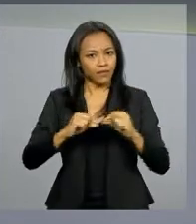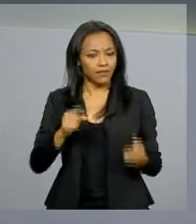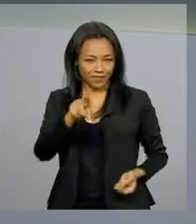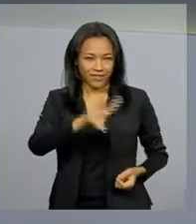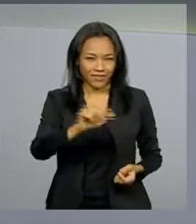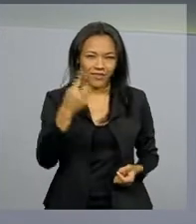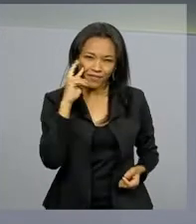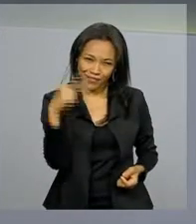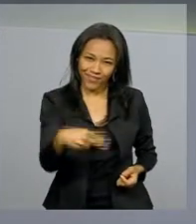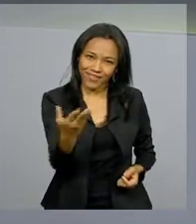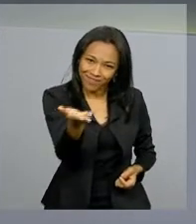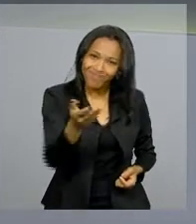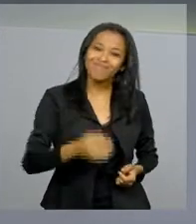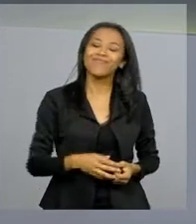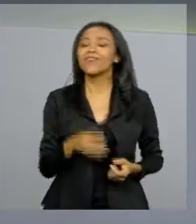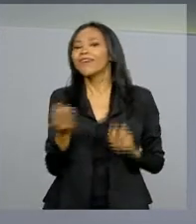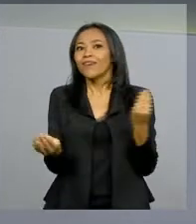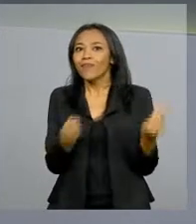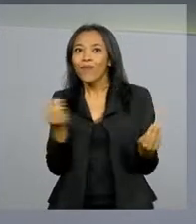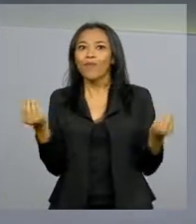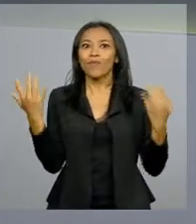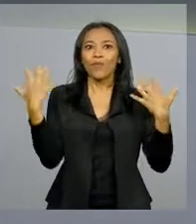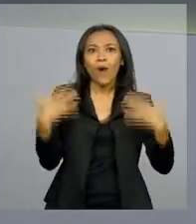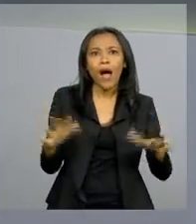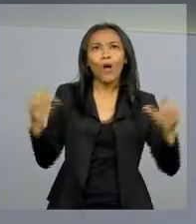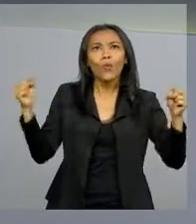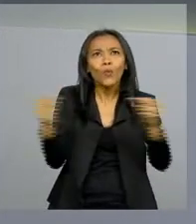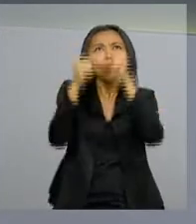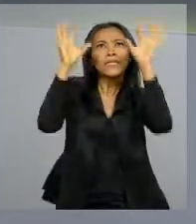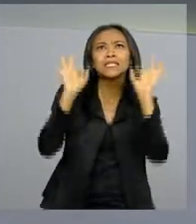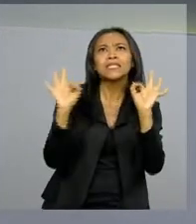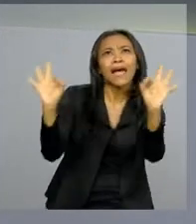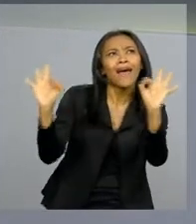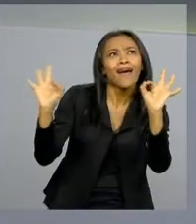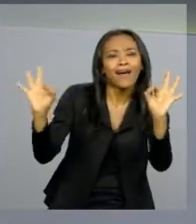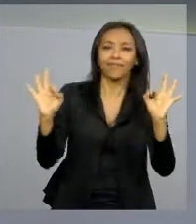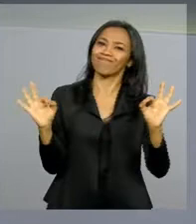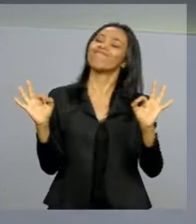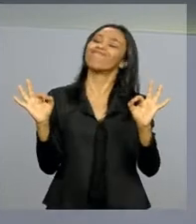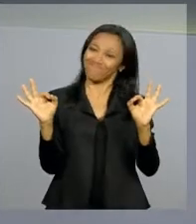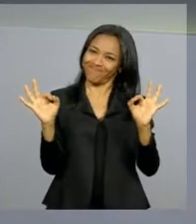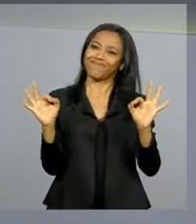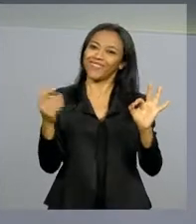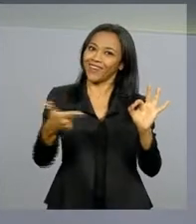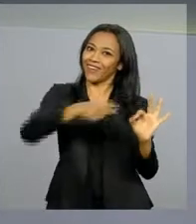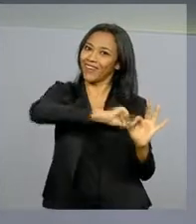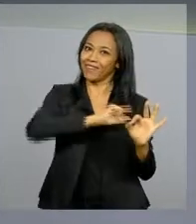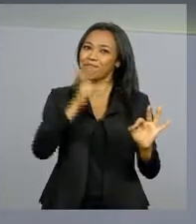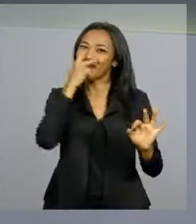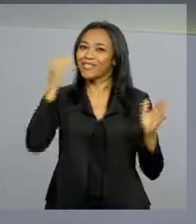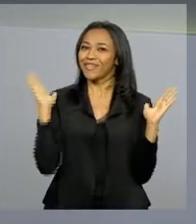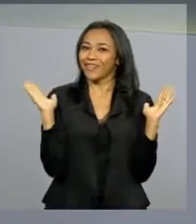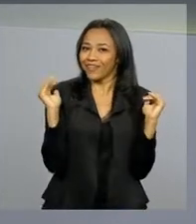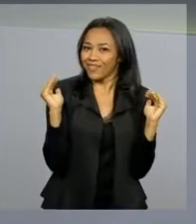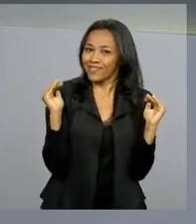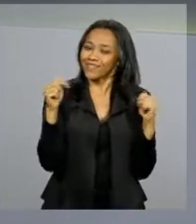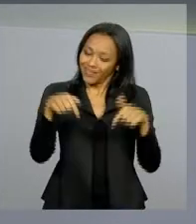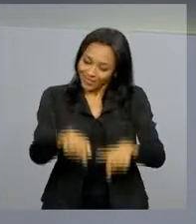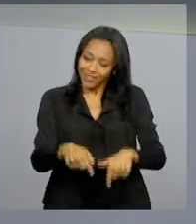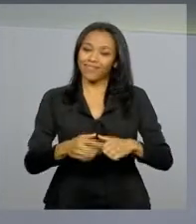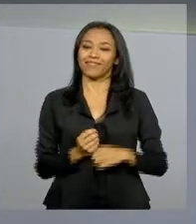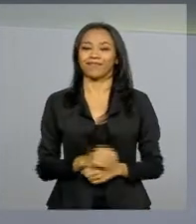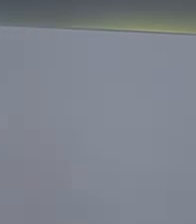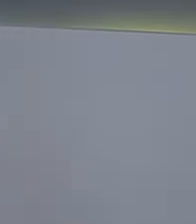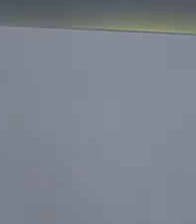E você vai ver agora que para espetáculo dar certo lá no alto, os pilotos contam com a ajuda de Anjos da Guarda aqui embaixo.